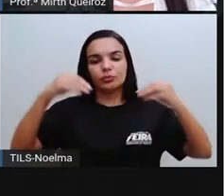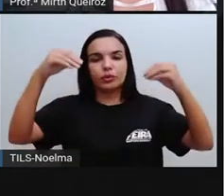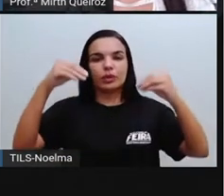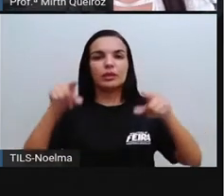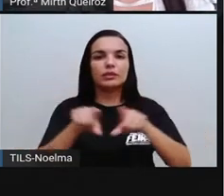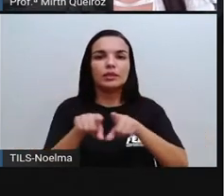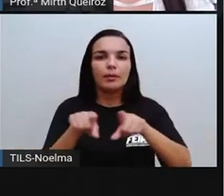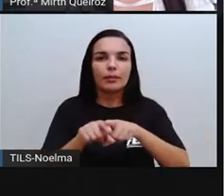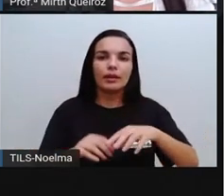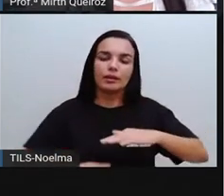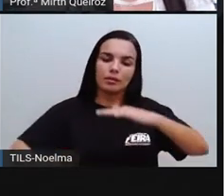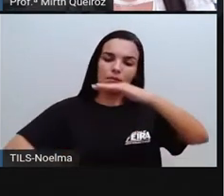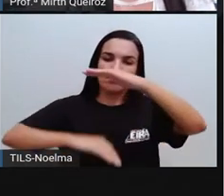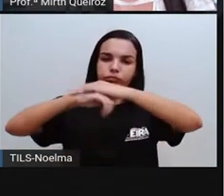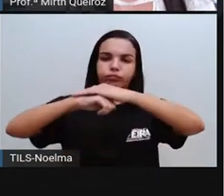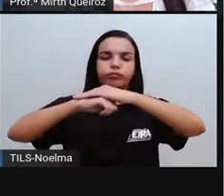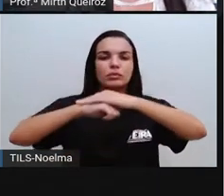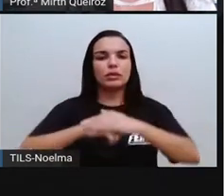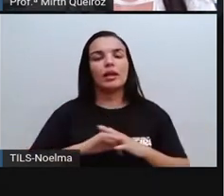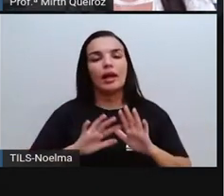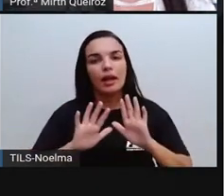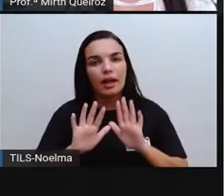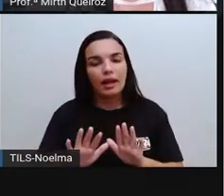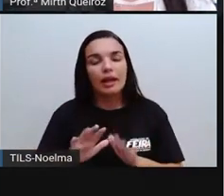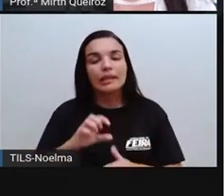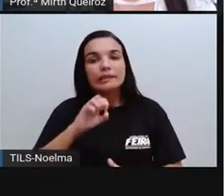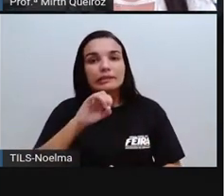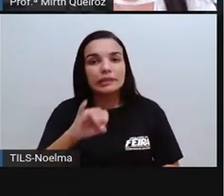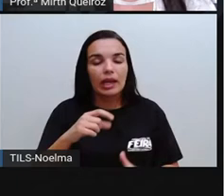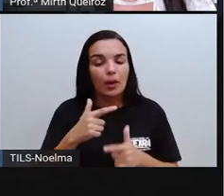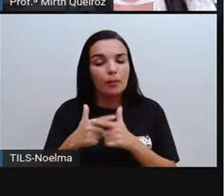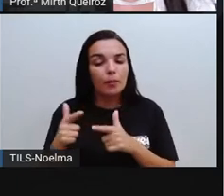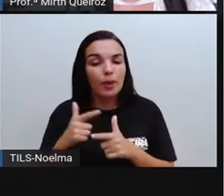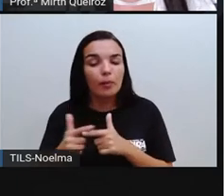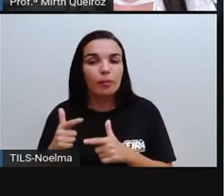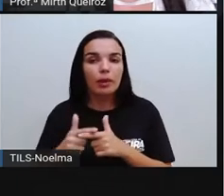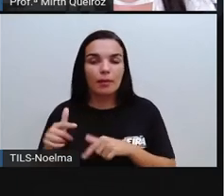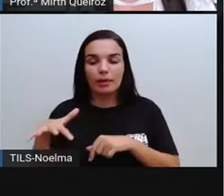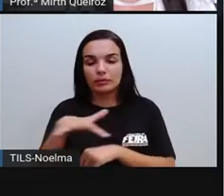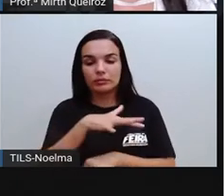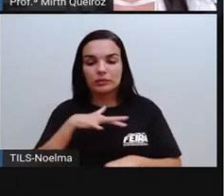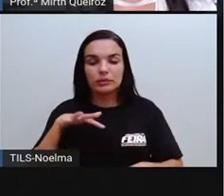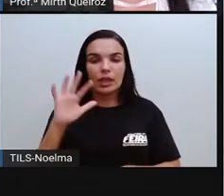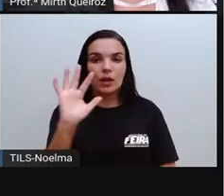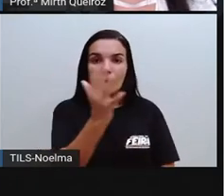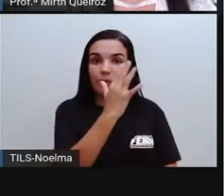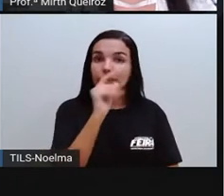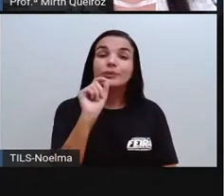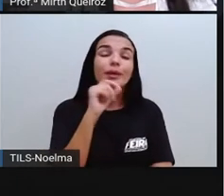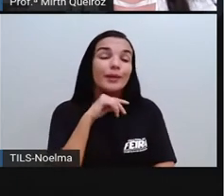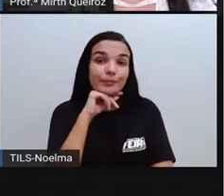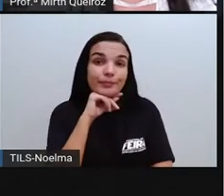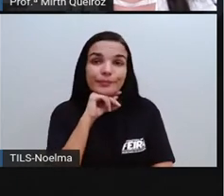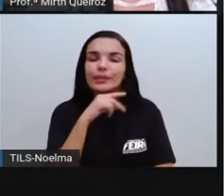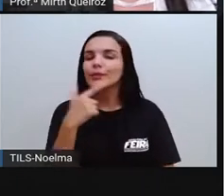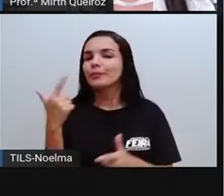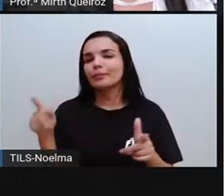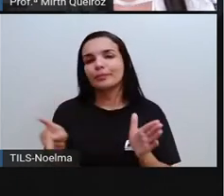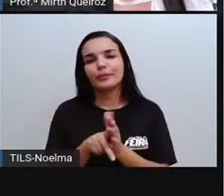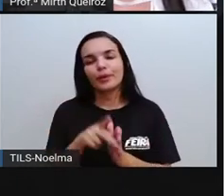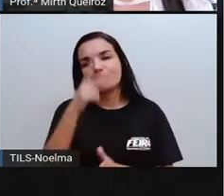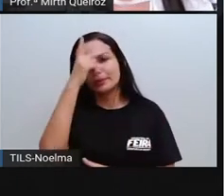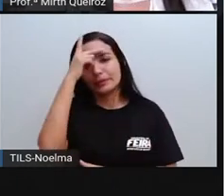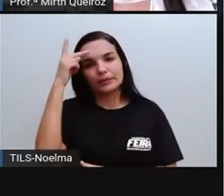provocar também uma enchente. Então, quem causa esses danos ambientais são os próprios homens.